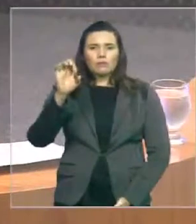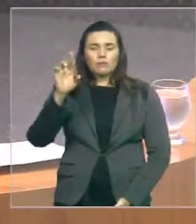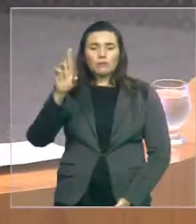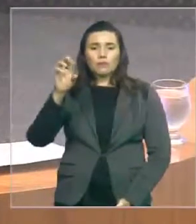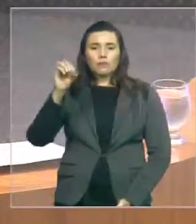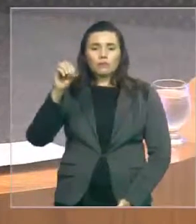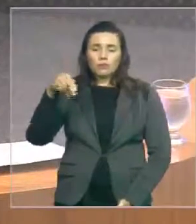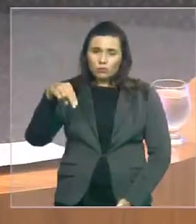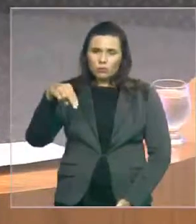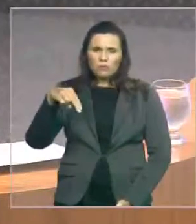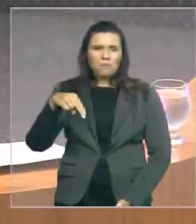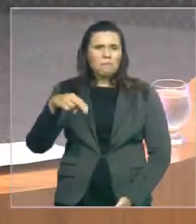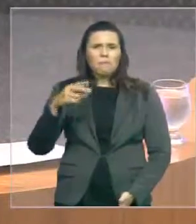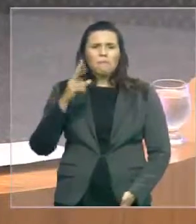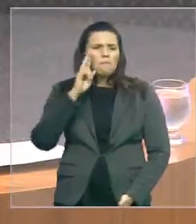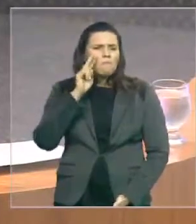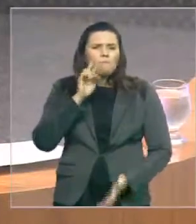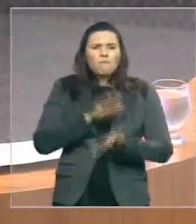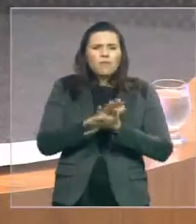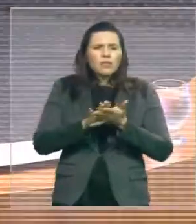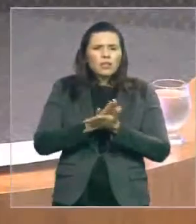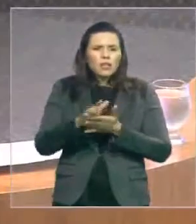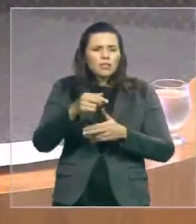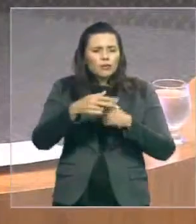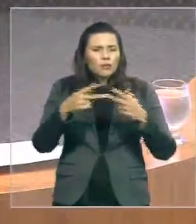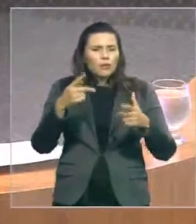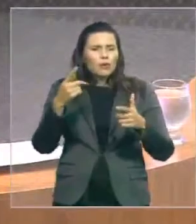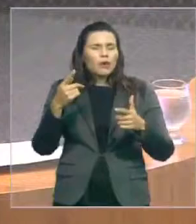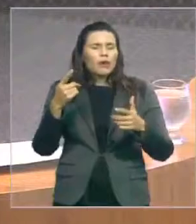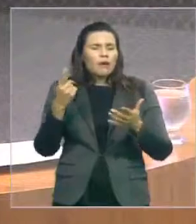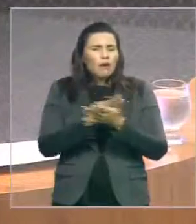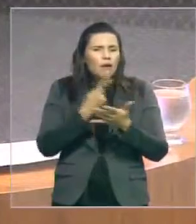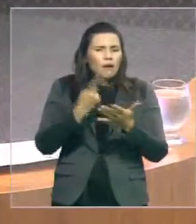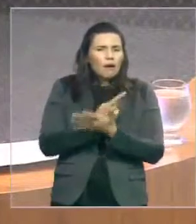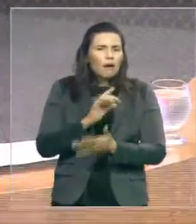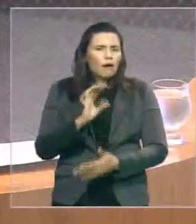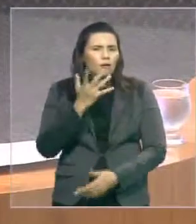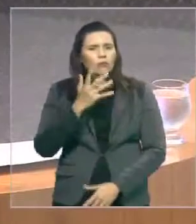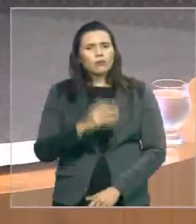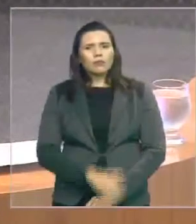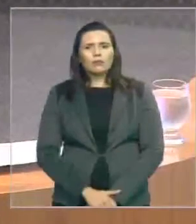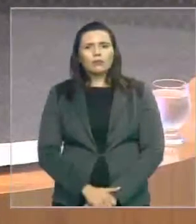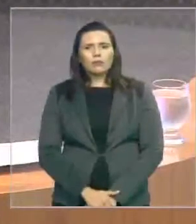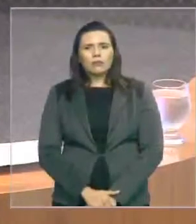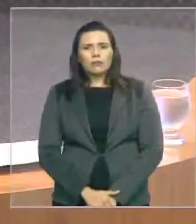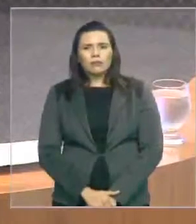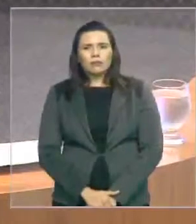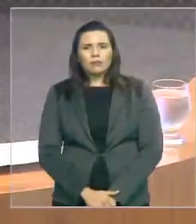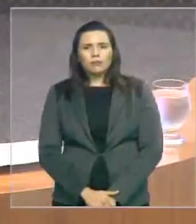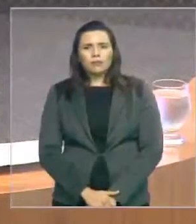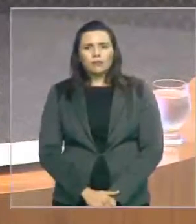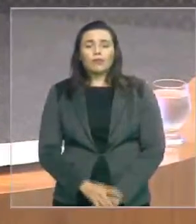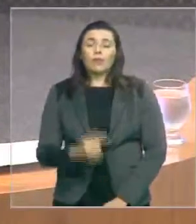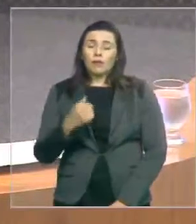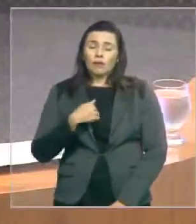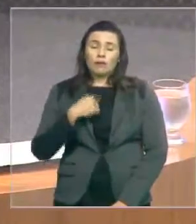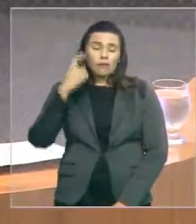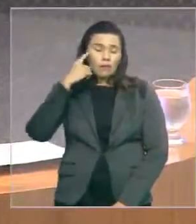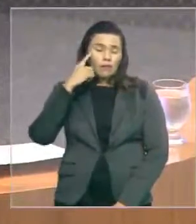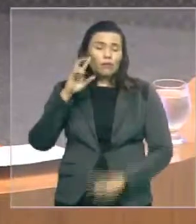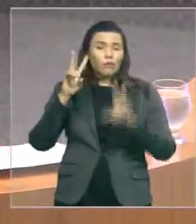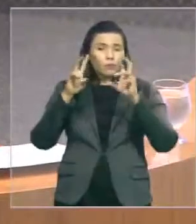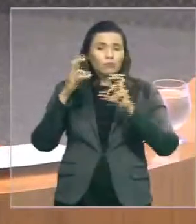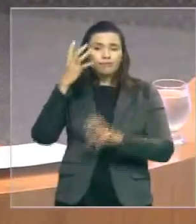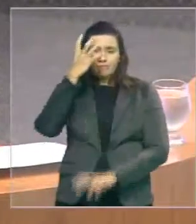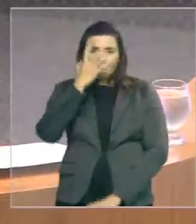Verificando as documentações legais exigidas pela lei dos estagiários. Isso é grave. Nós